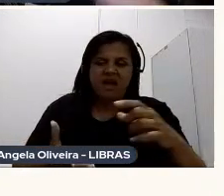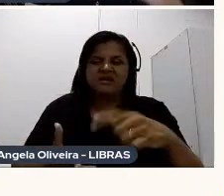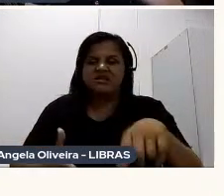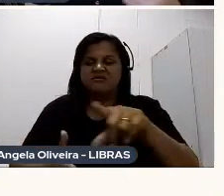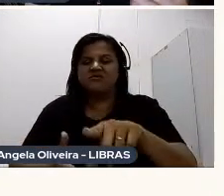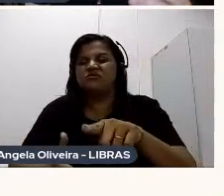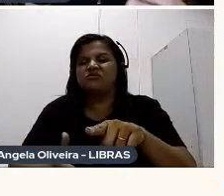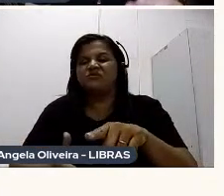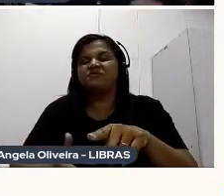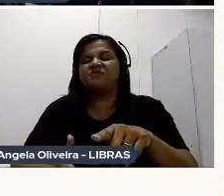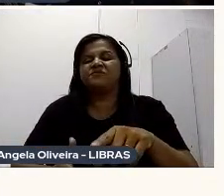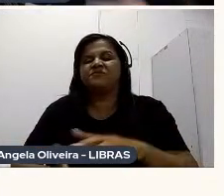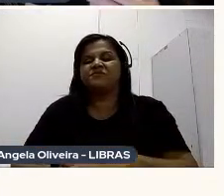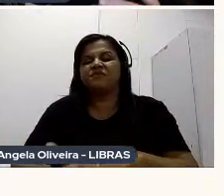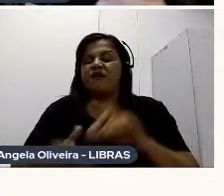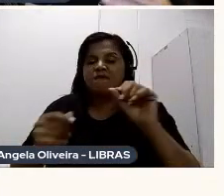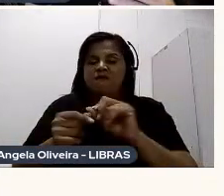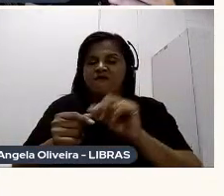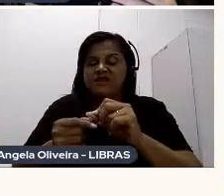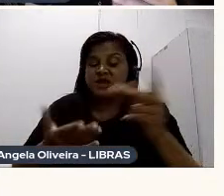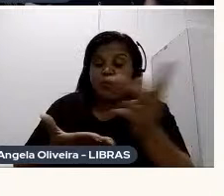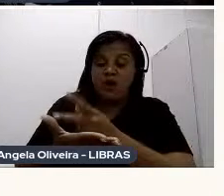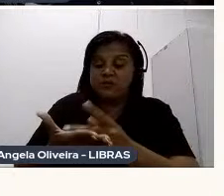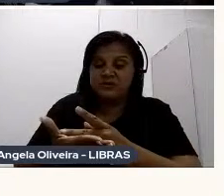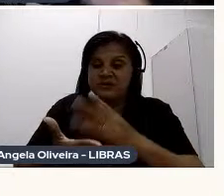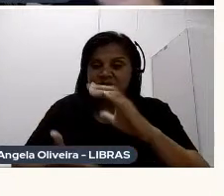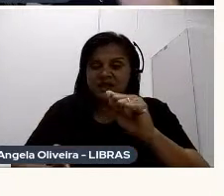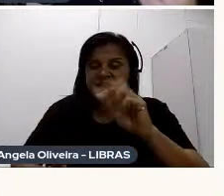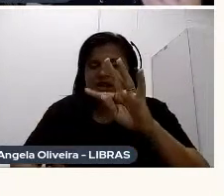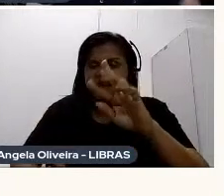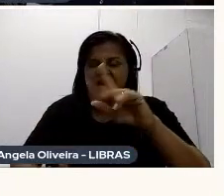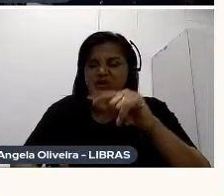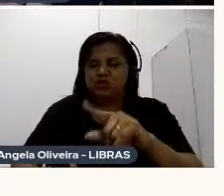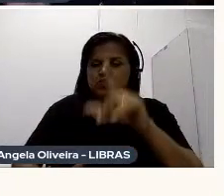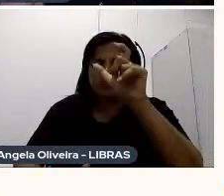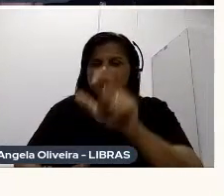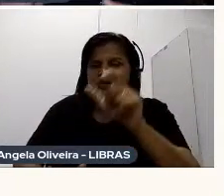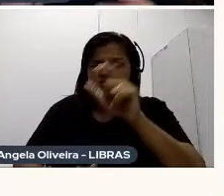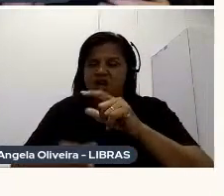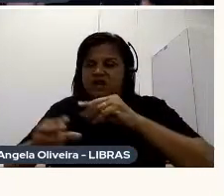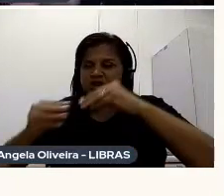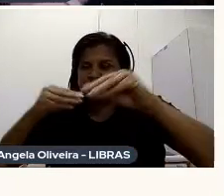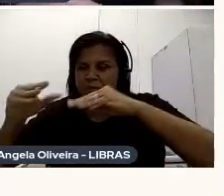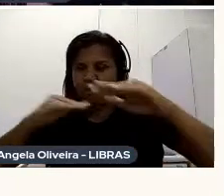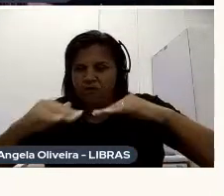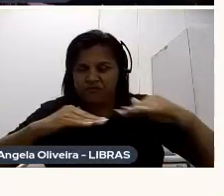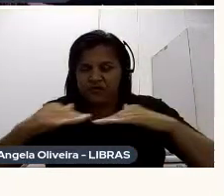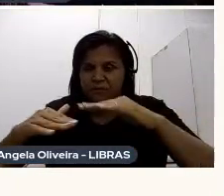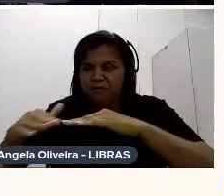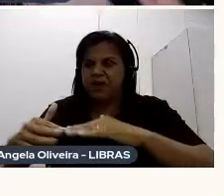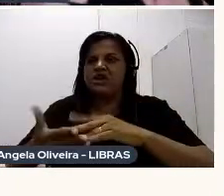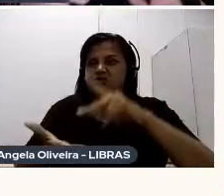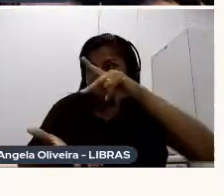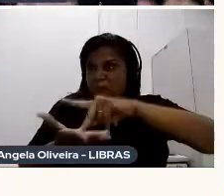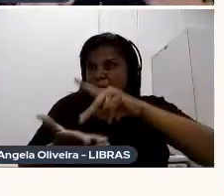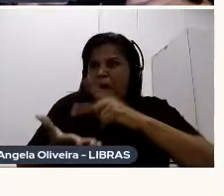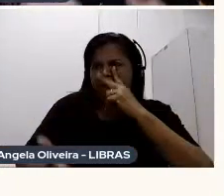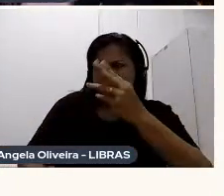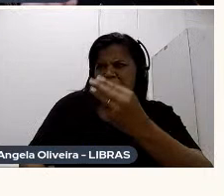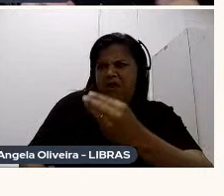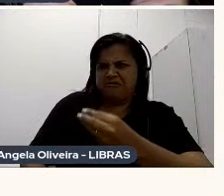objetivo Não vamos fazer Uma animação cartoon Os personagens Se movimentam De maneira real Sabe assim